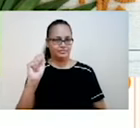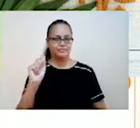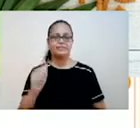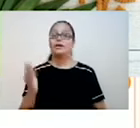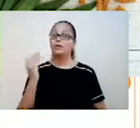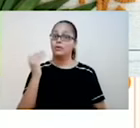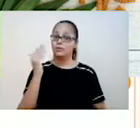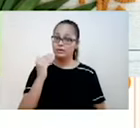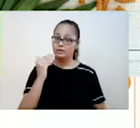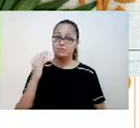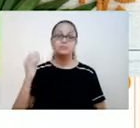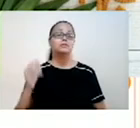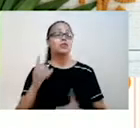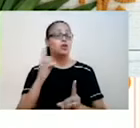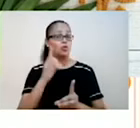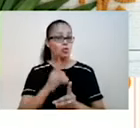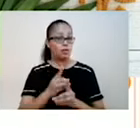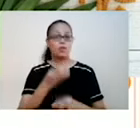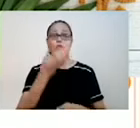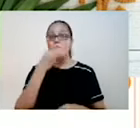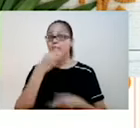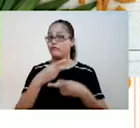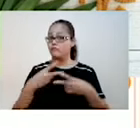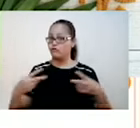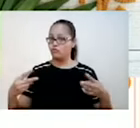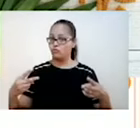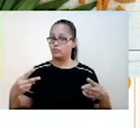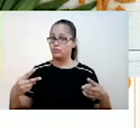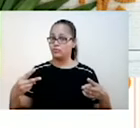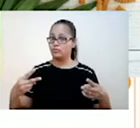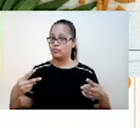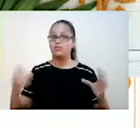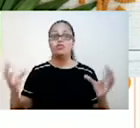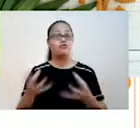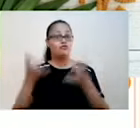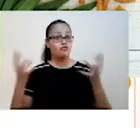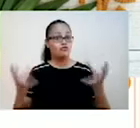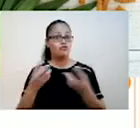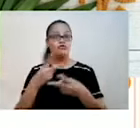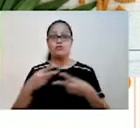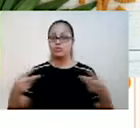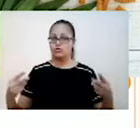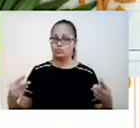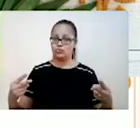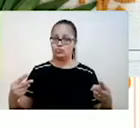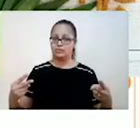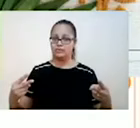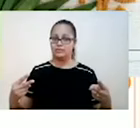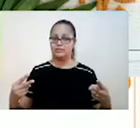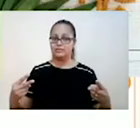verduras, legumes, em grãos, cereais, massas. O nome é qual? É o fiber.